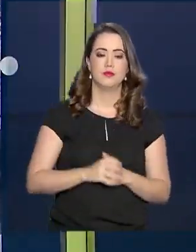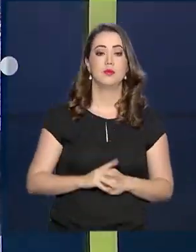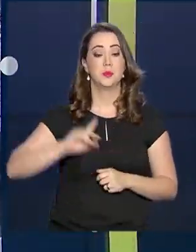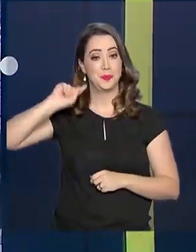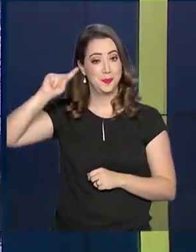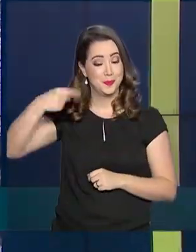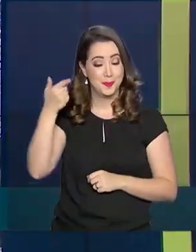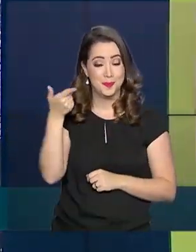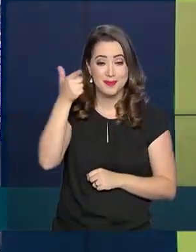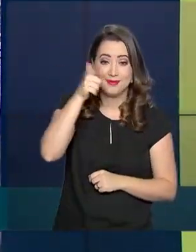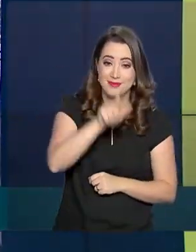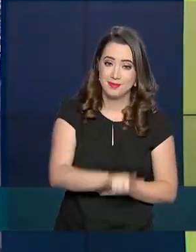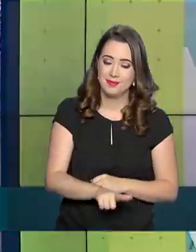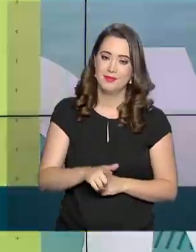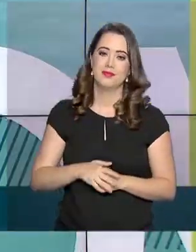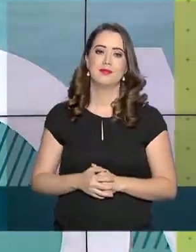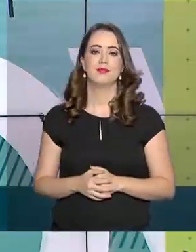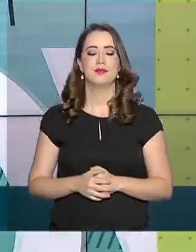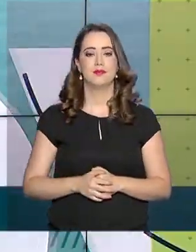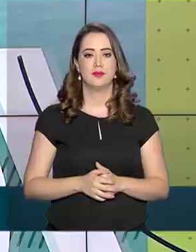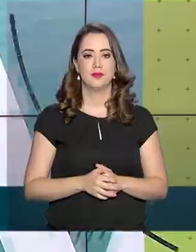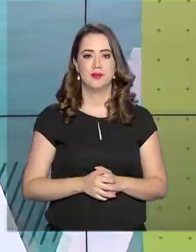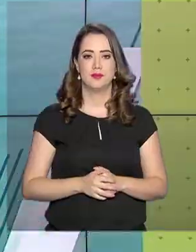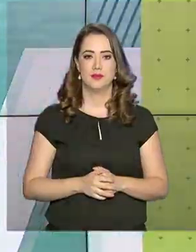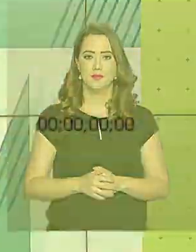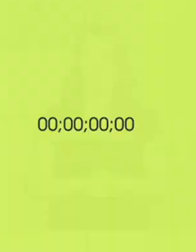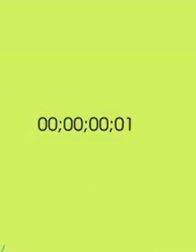sociais. Nos vemos na próxima edição.